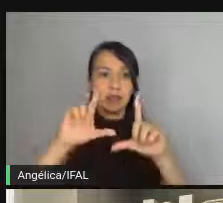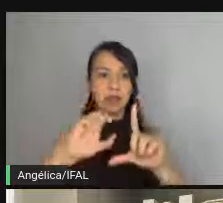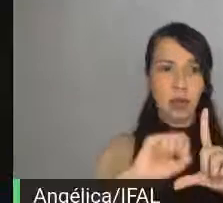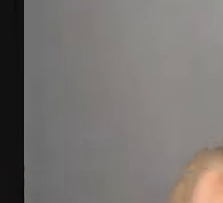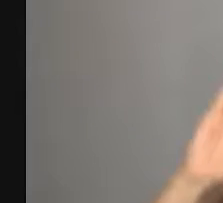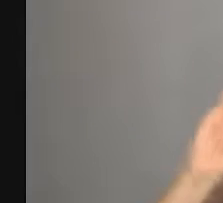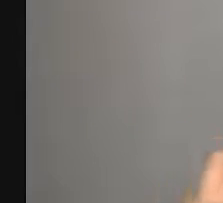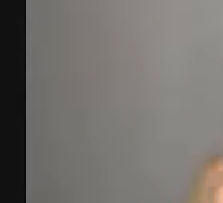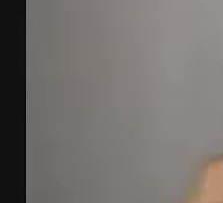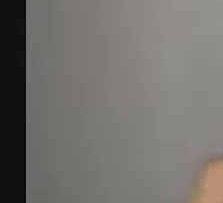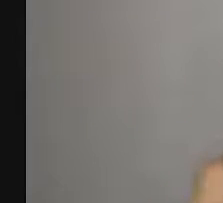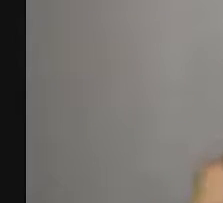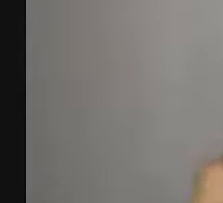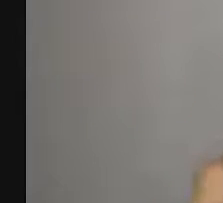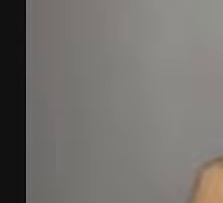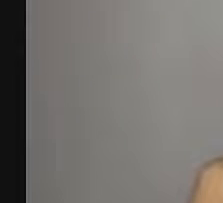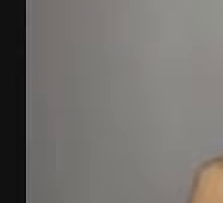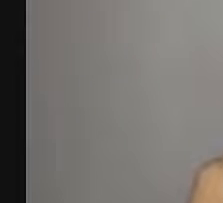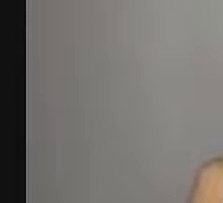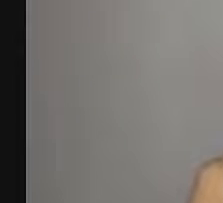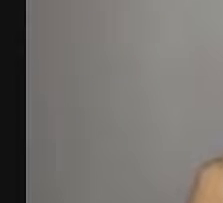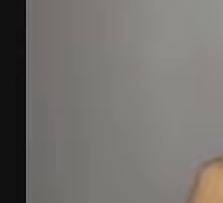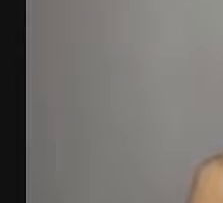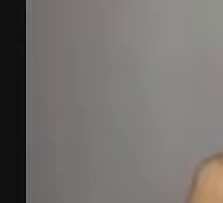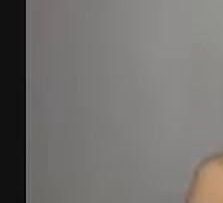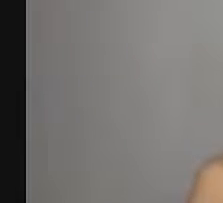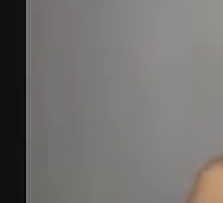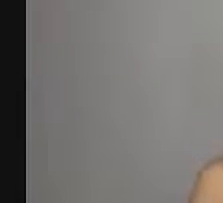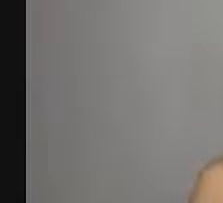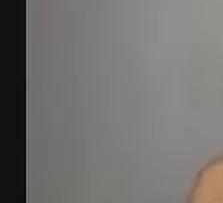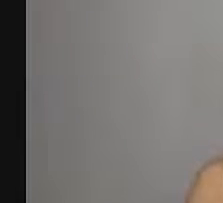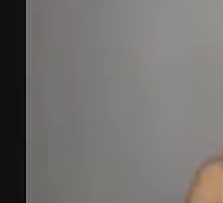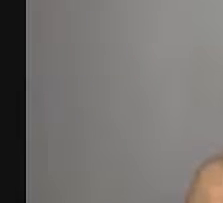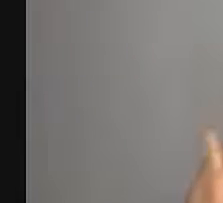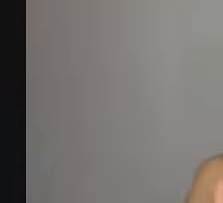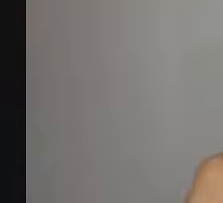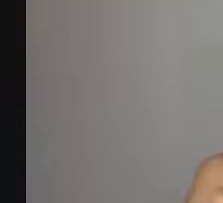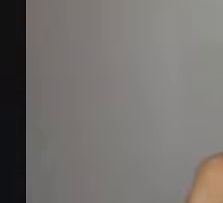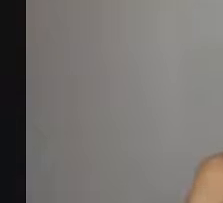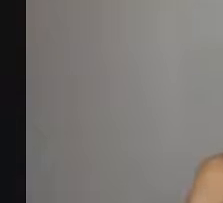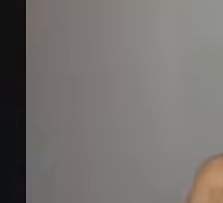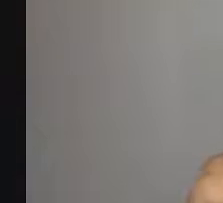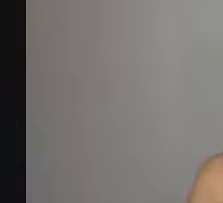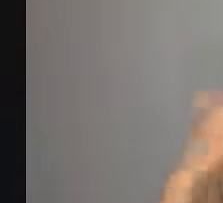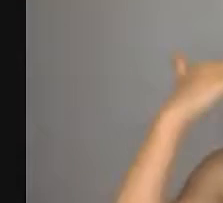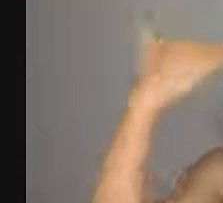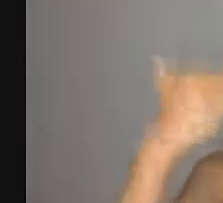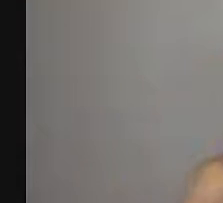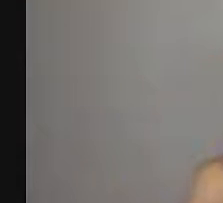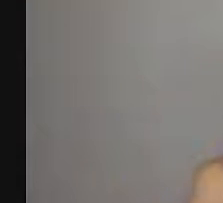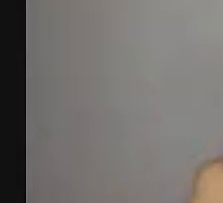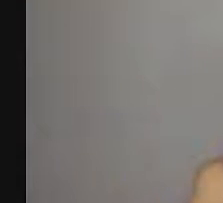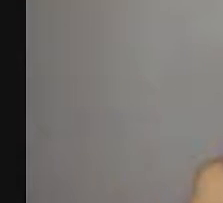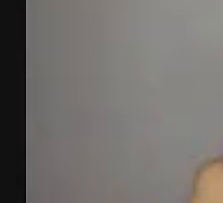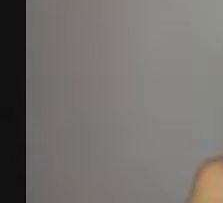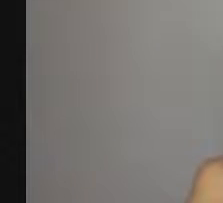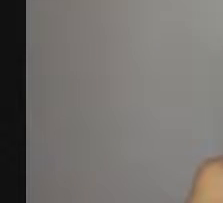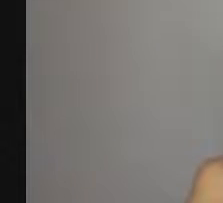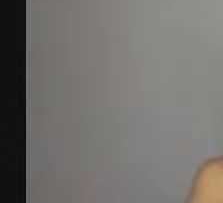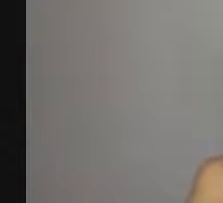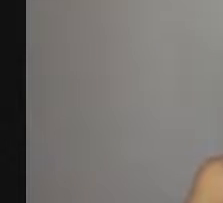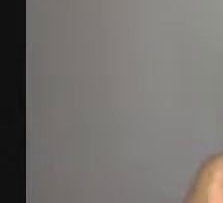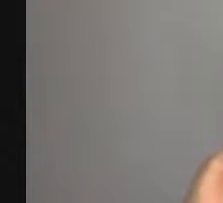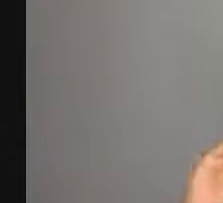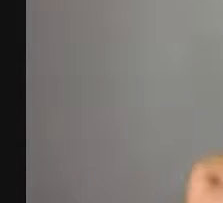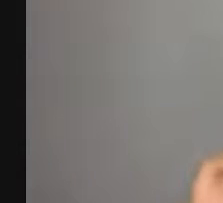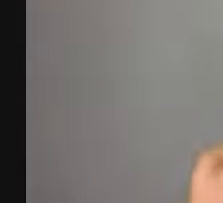deixa beleza enfim eu terminar também gostaria de agradecer muito ao Roshida né